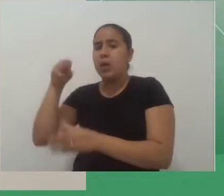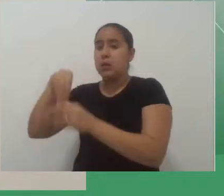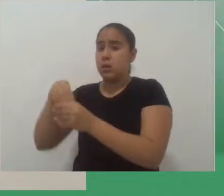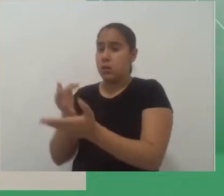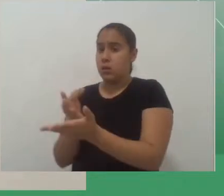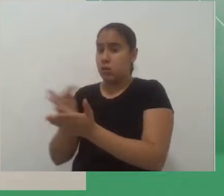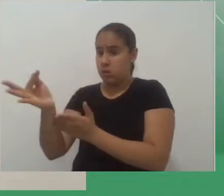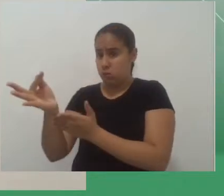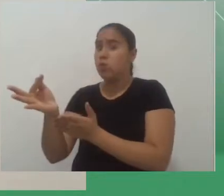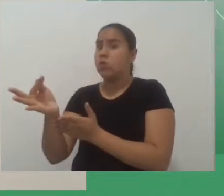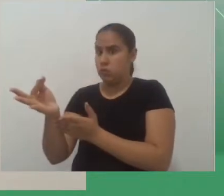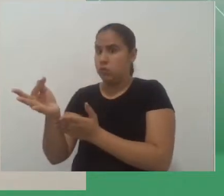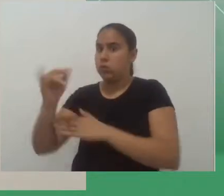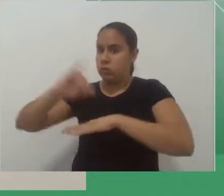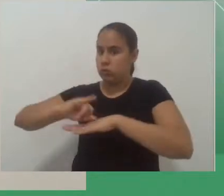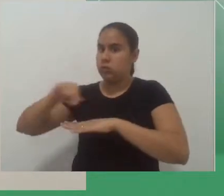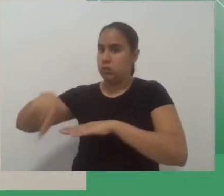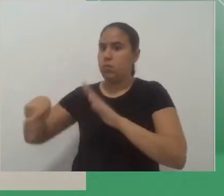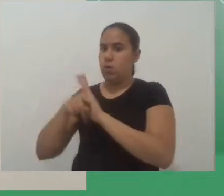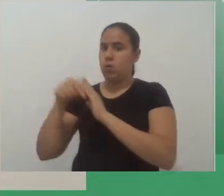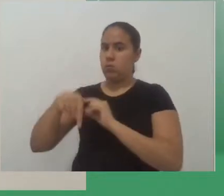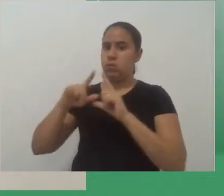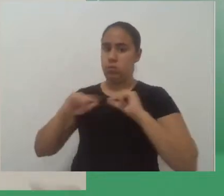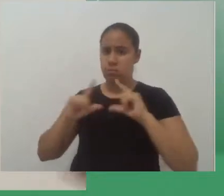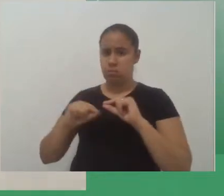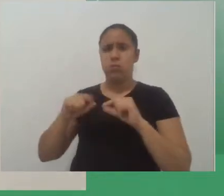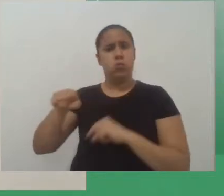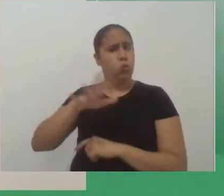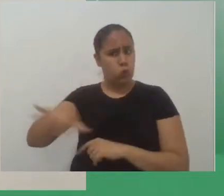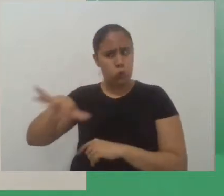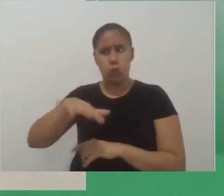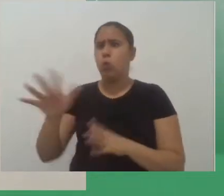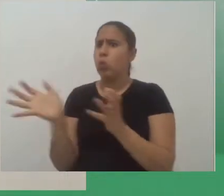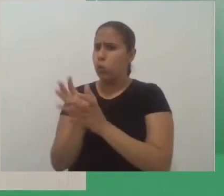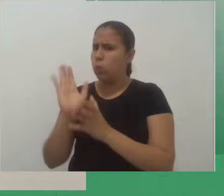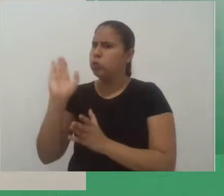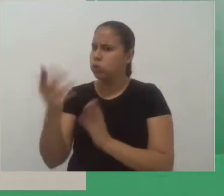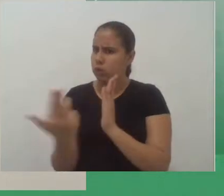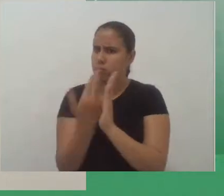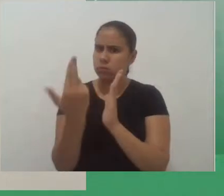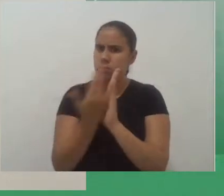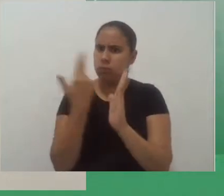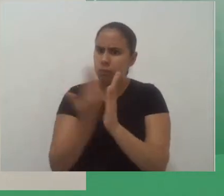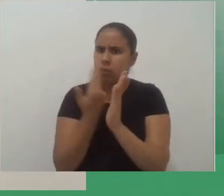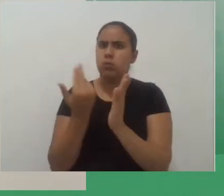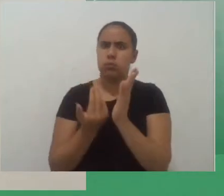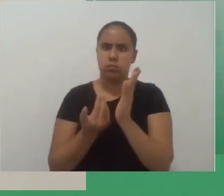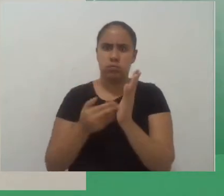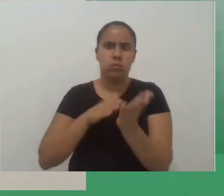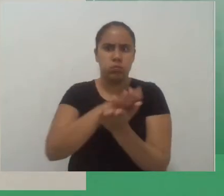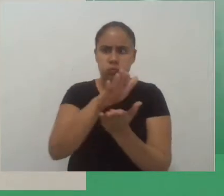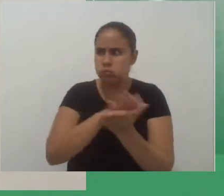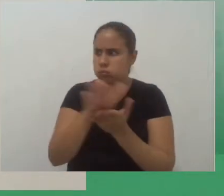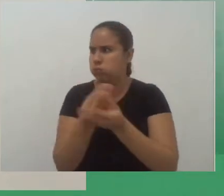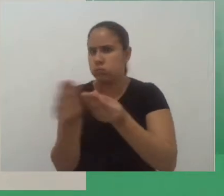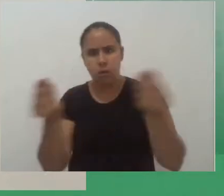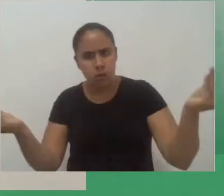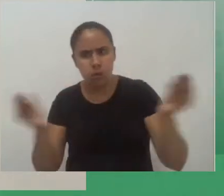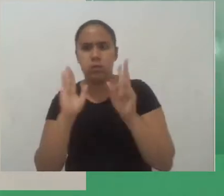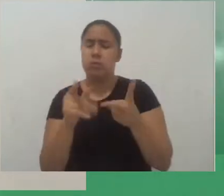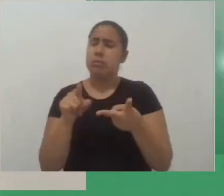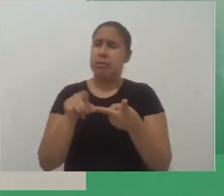esse é um grupo bem ativo eles já publicaram uma revista eles têm uma série de podcast